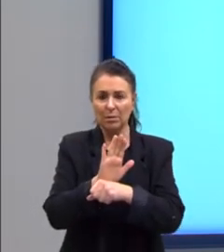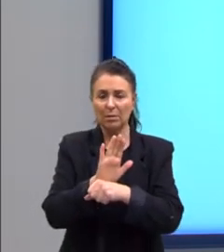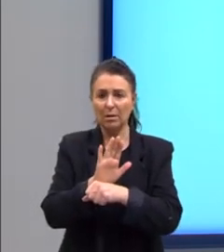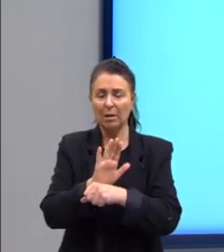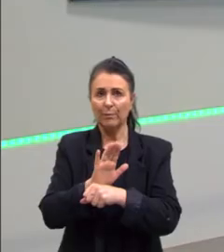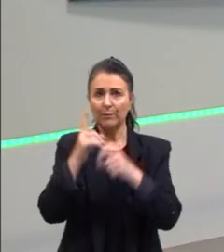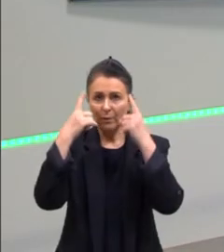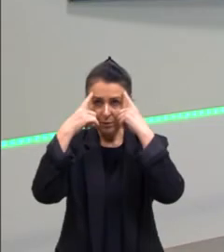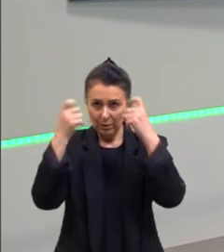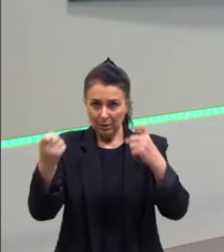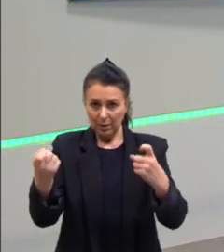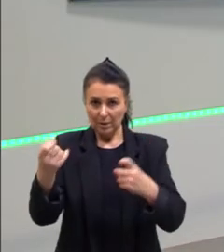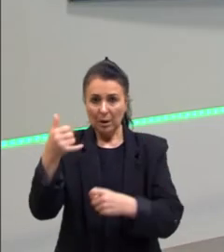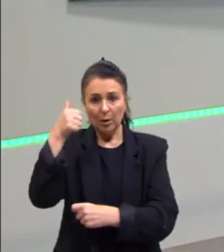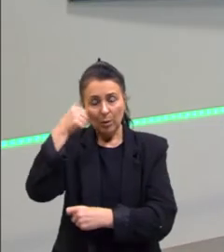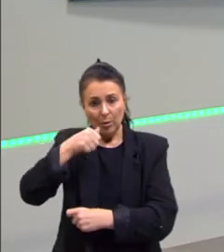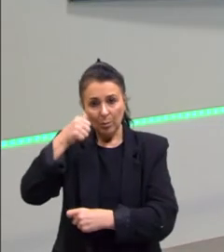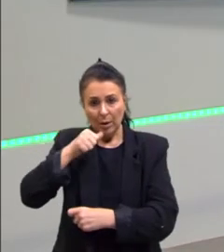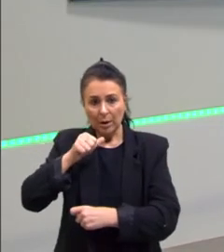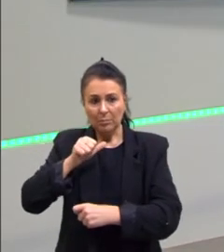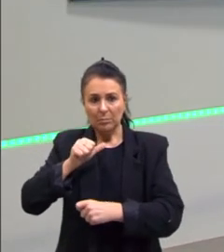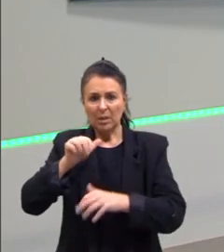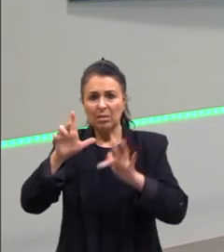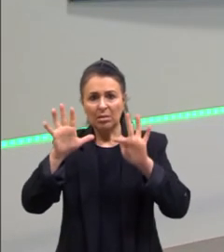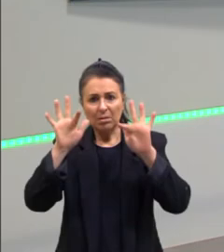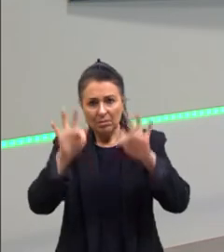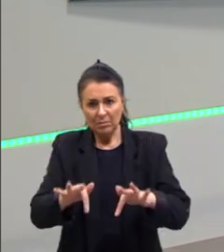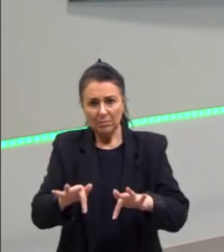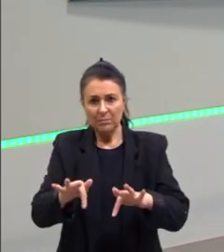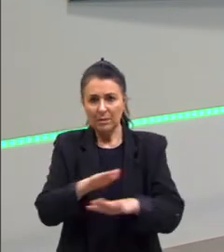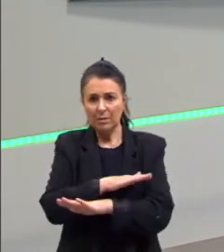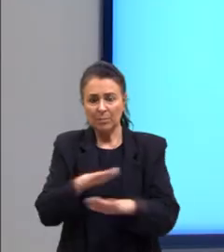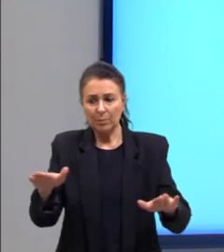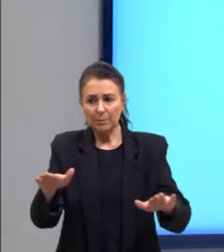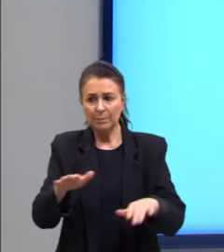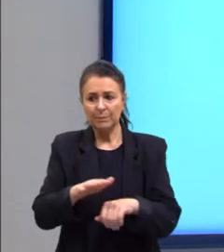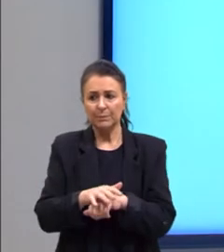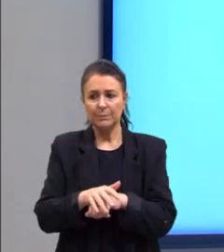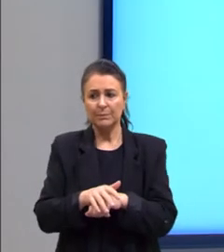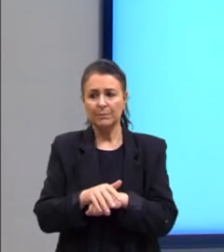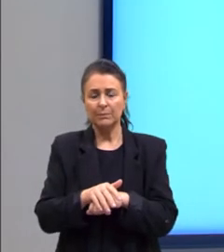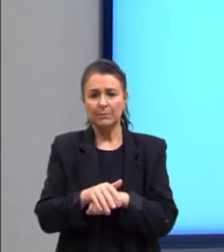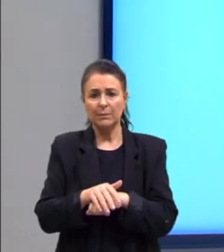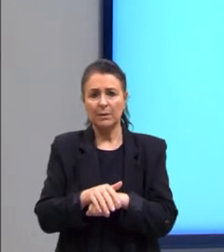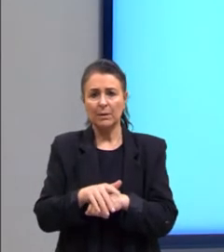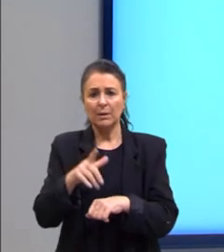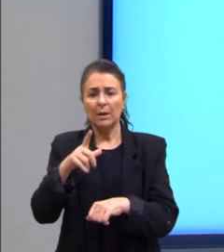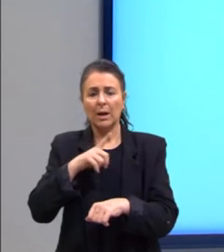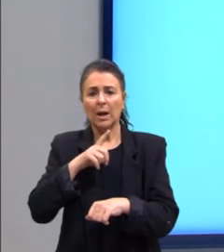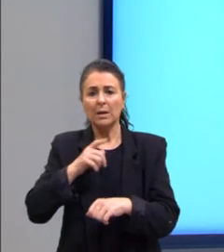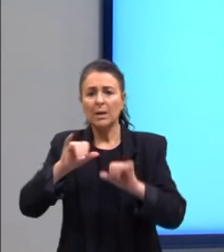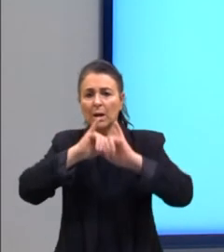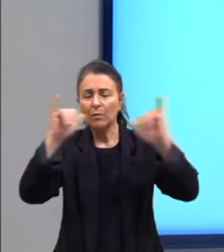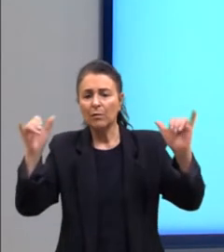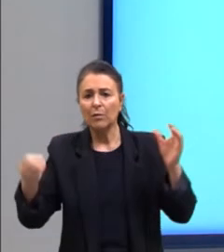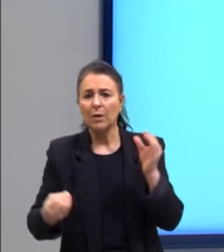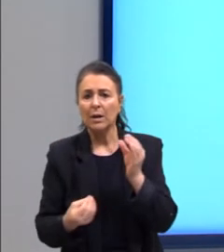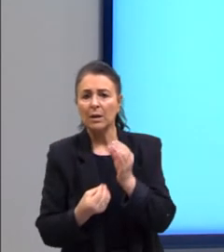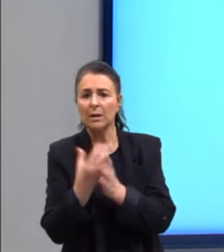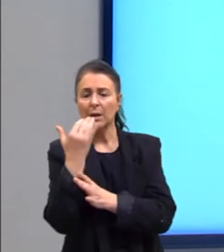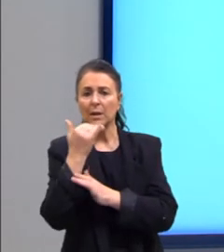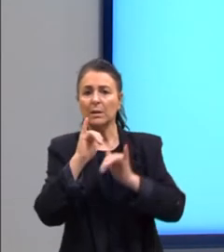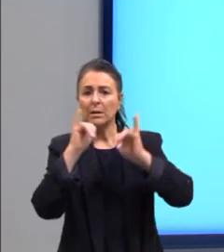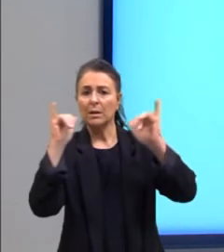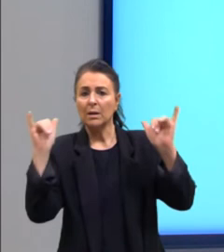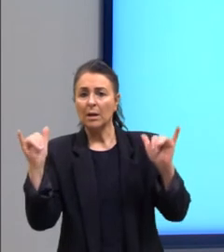violência contra a mulher cesse. Certo, homem? Essa propaganda foi criada para uma campanha de conscientização